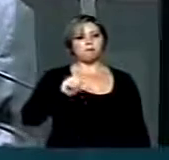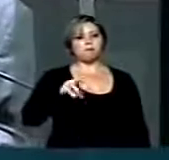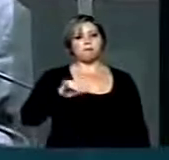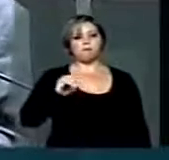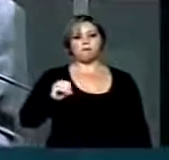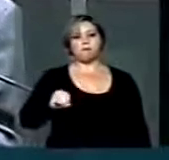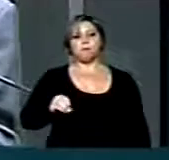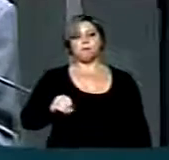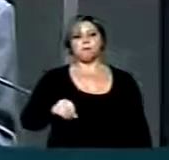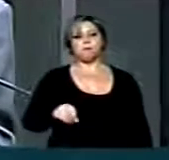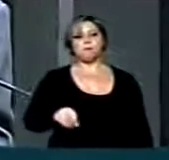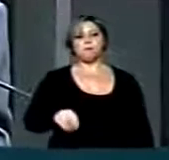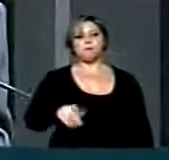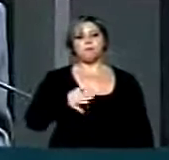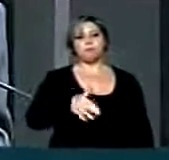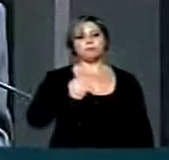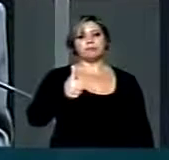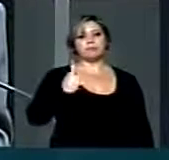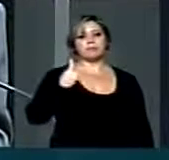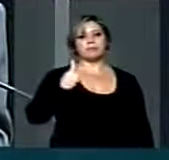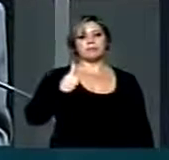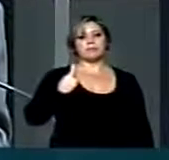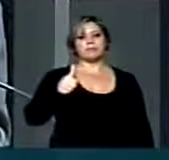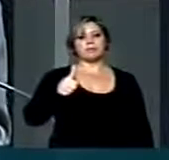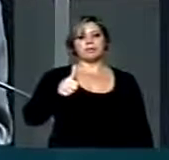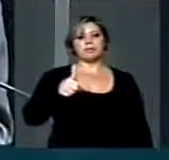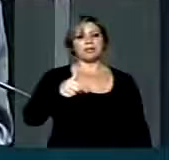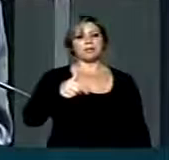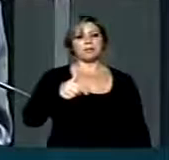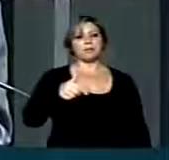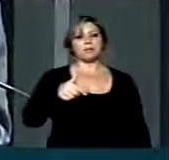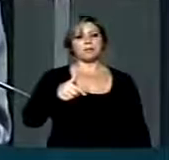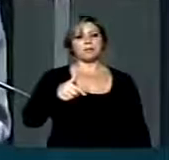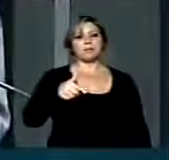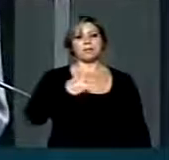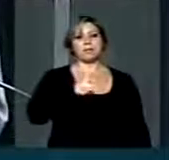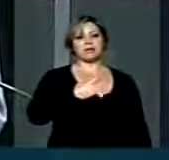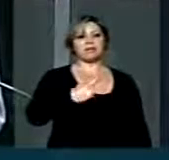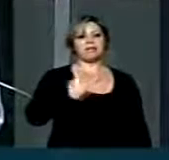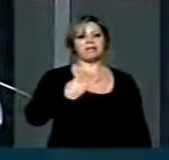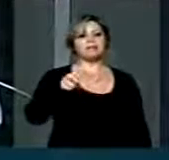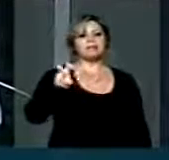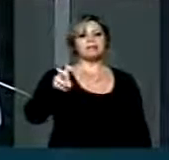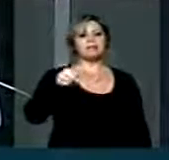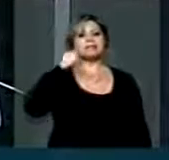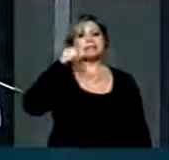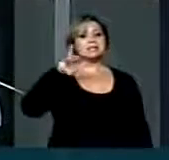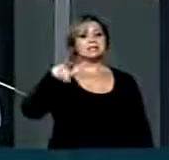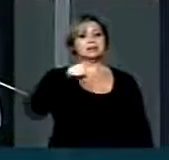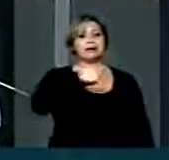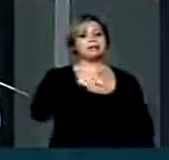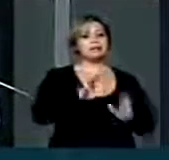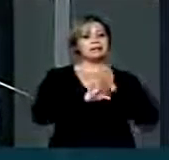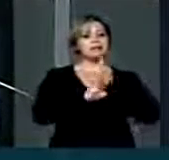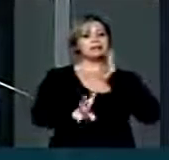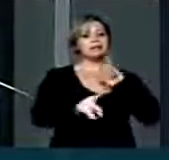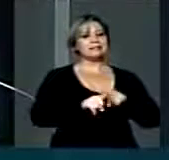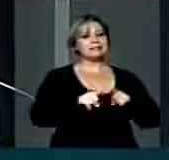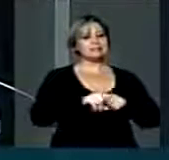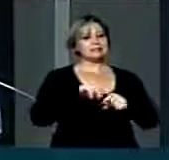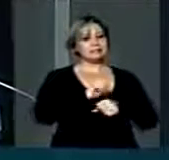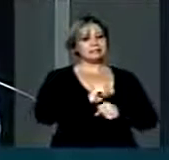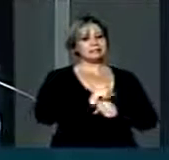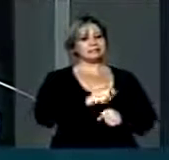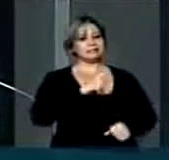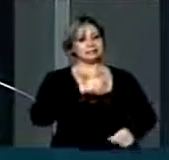15 das 21 irmãs que eu tenho, estão ali naquelas escadas, falar depois de Ivan Valente, para registrar, senhor presidente, que o